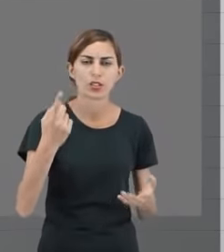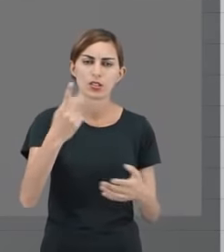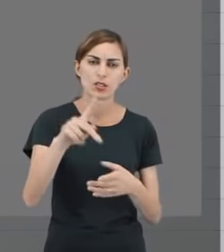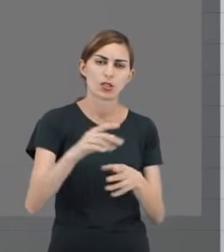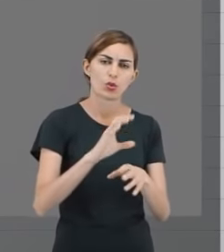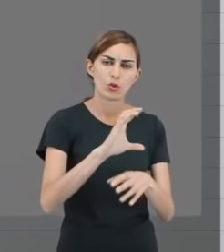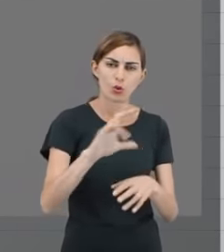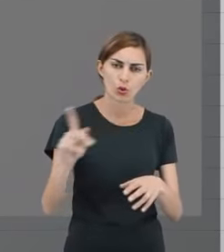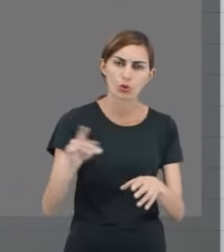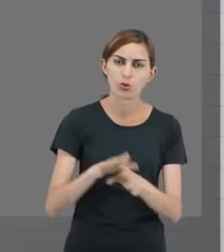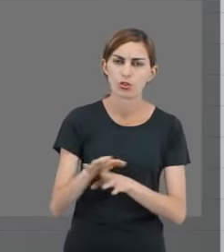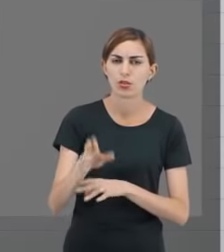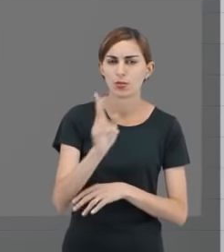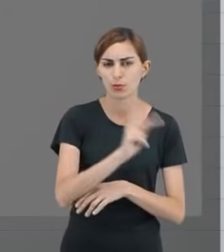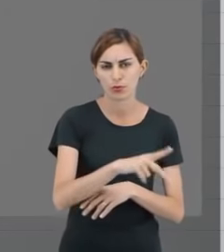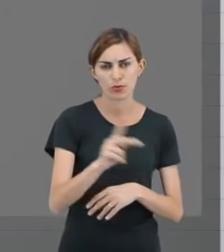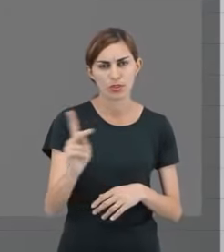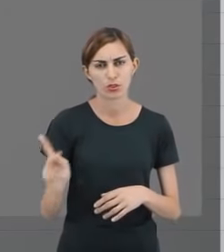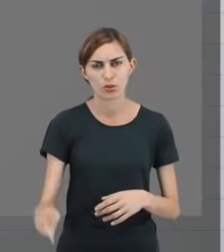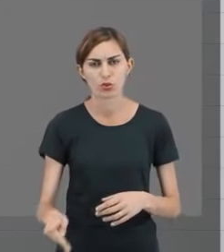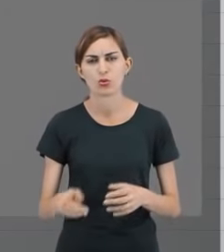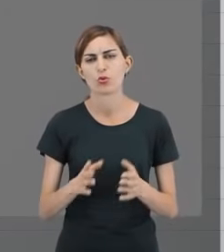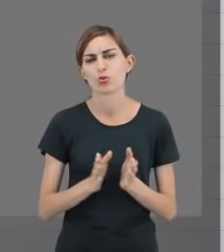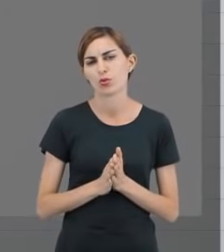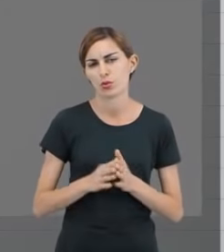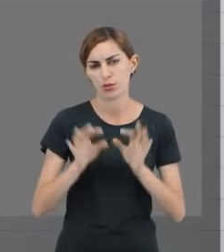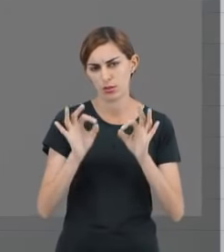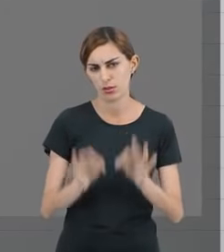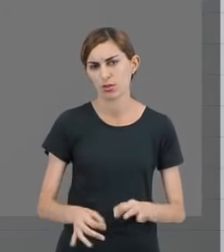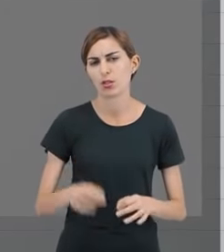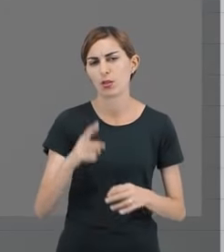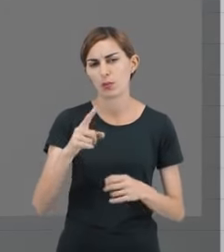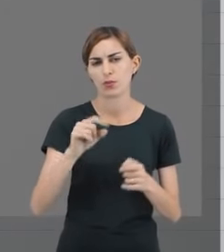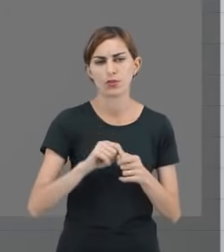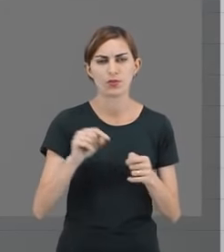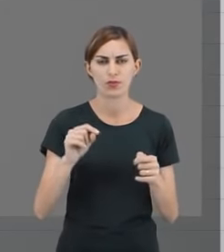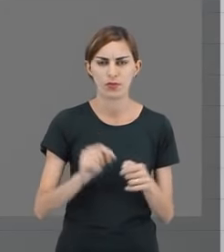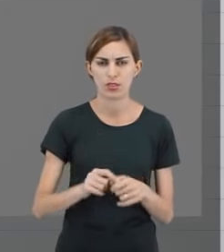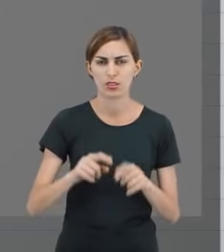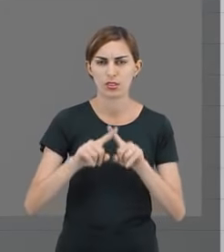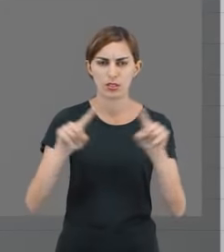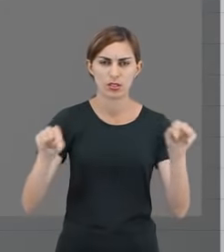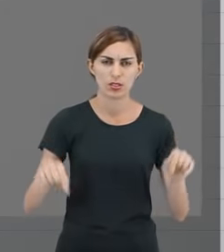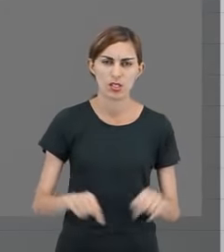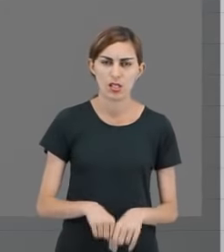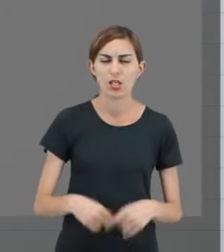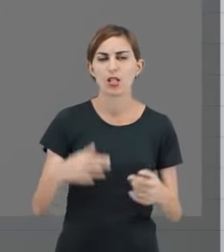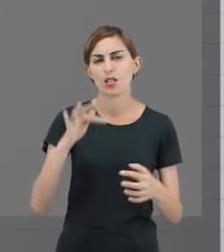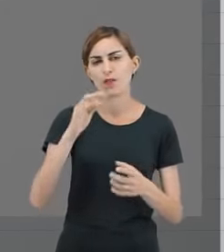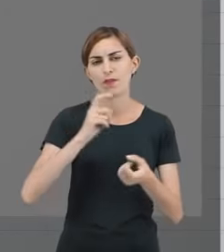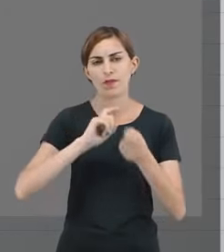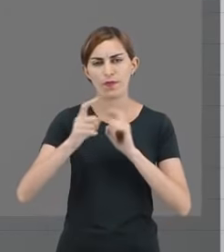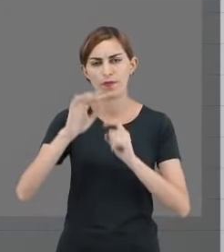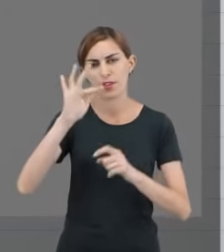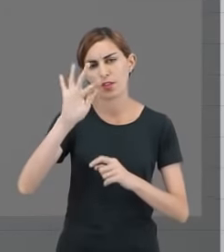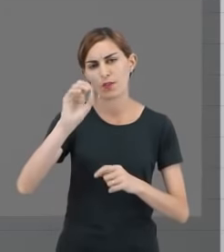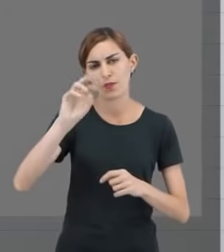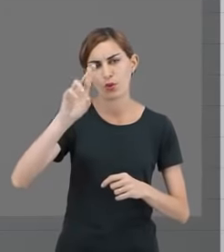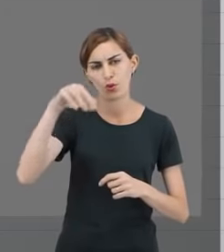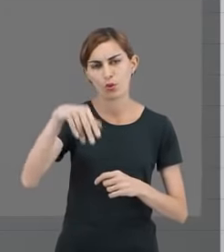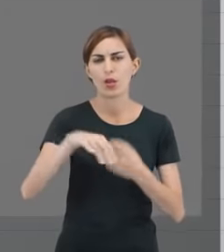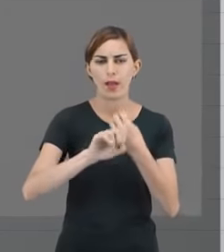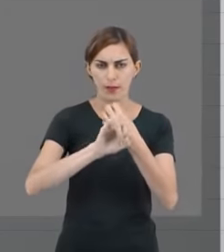coordenador, com seus professores, certo? Vocês podem fazer isso através de mensagem, dos fóruns, você... É à